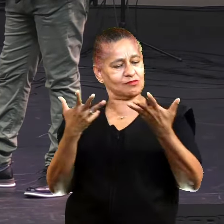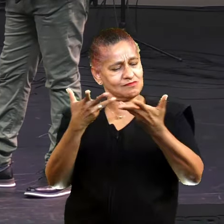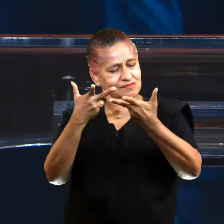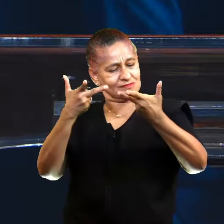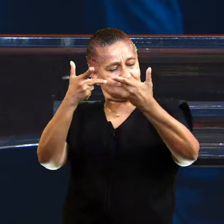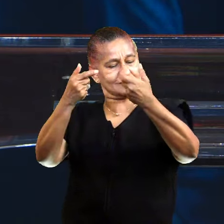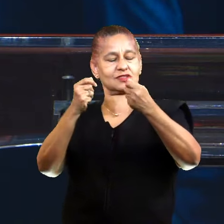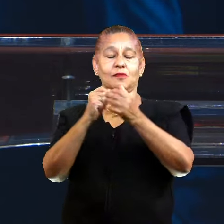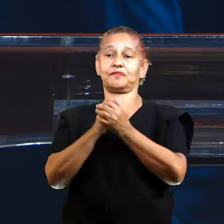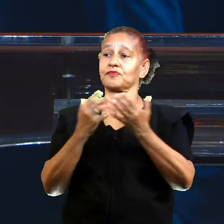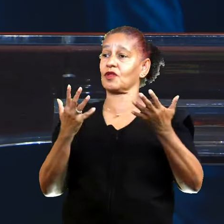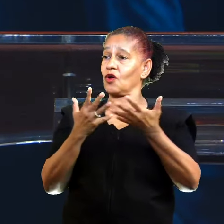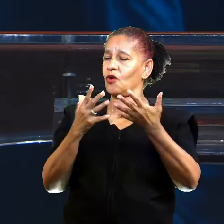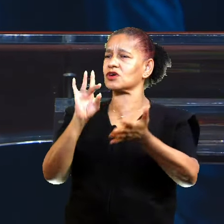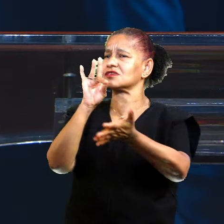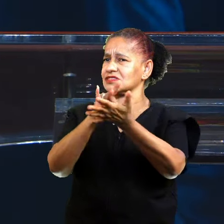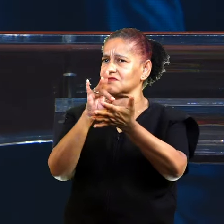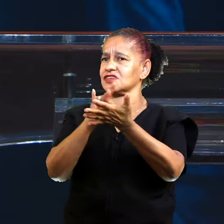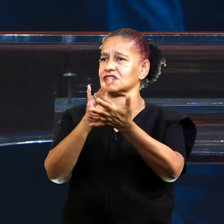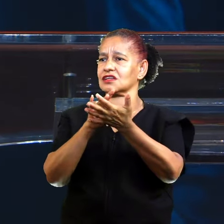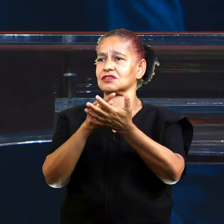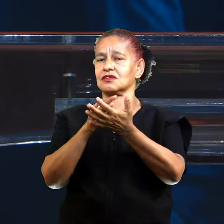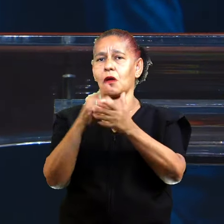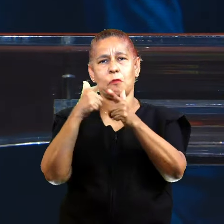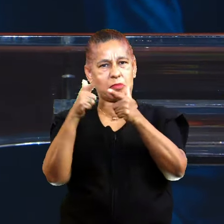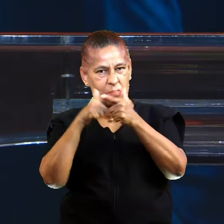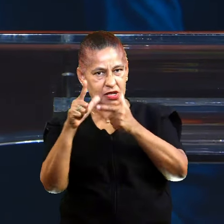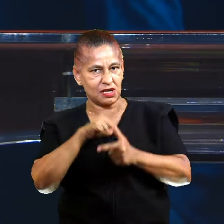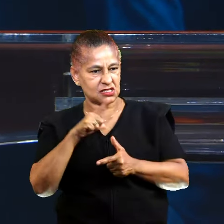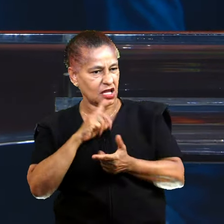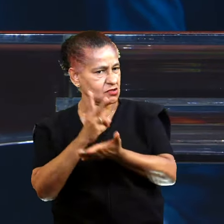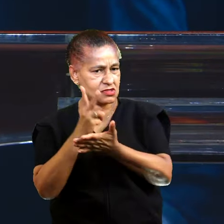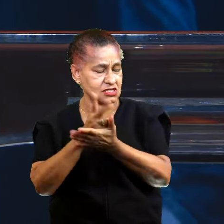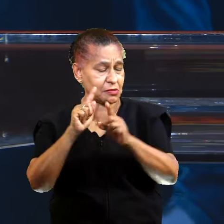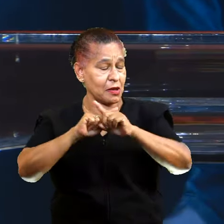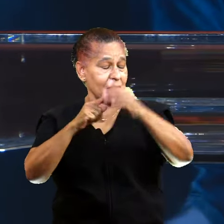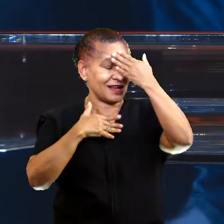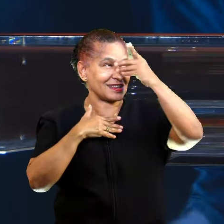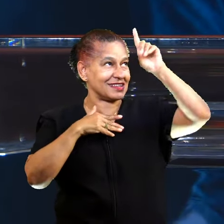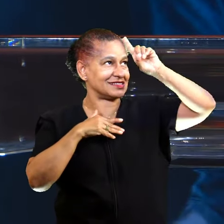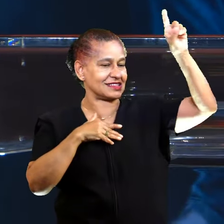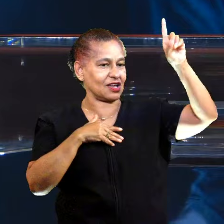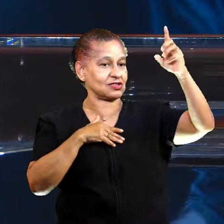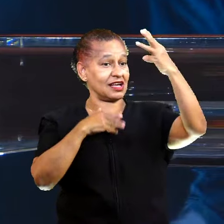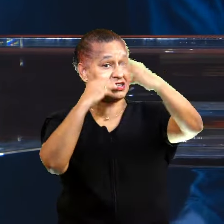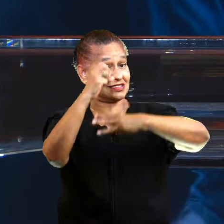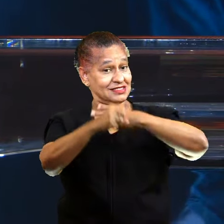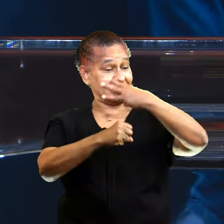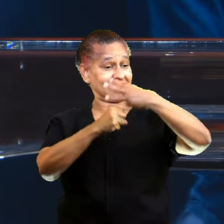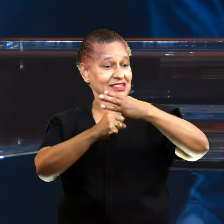Hoje, eu procuro... Eu ainda continuo tendo meus problemas. Graças a Deus, eu estou três anos limpo.